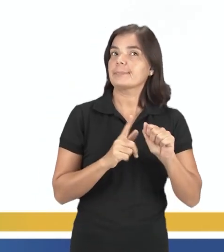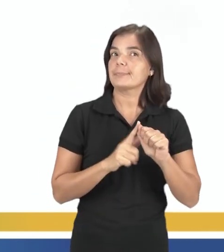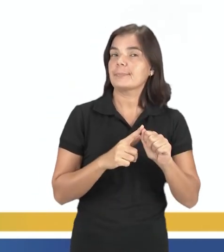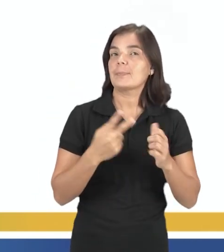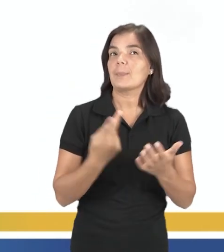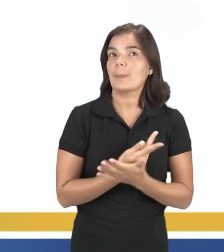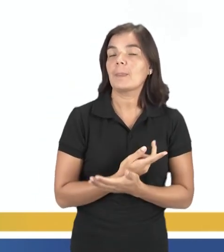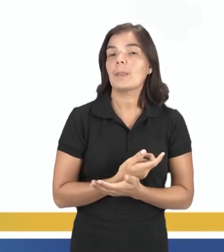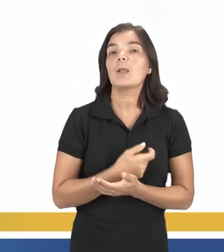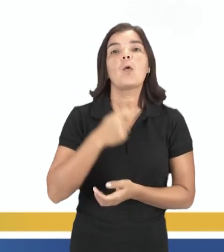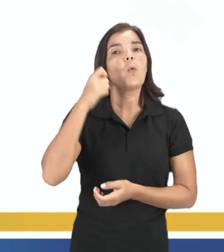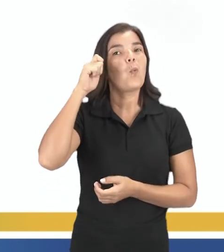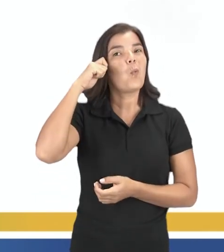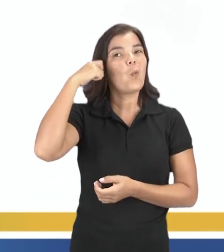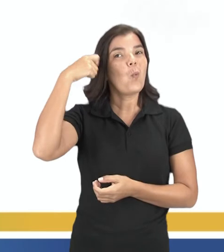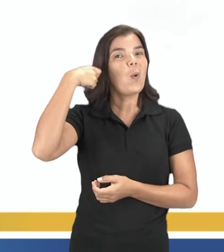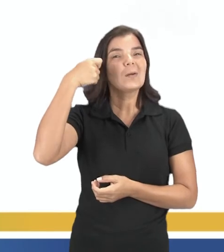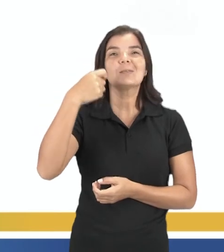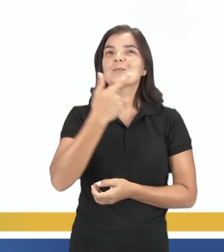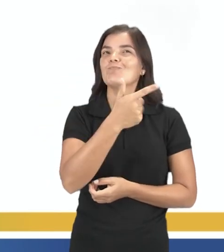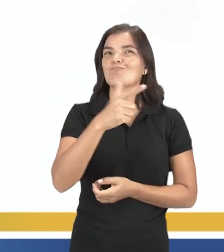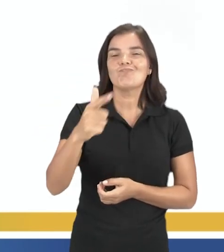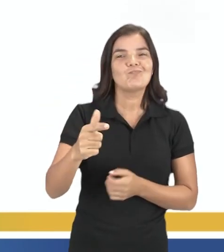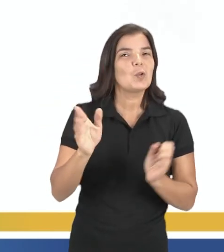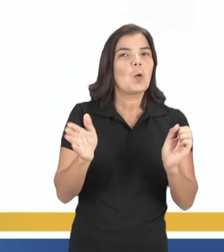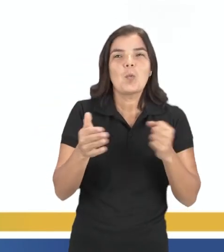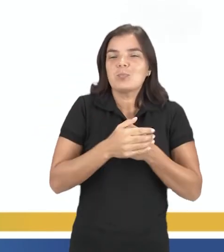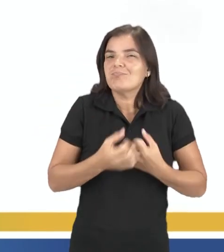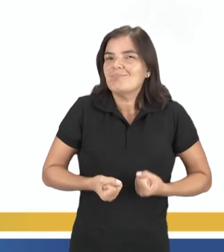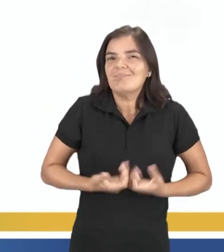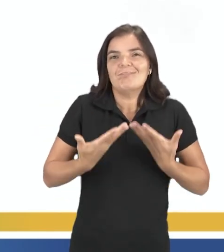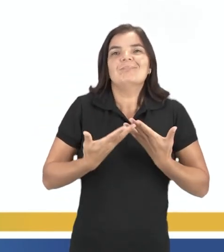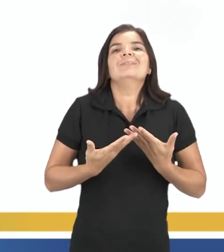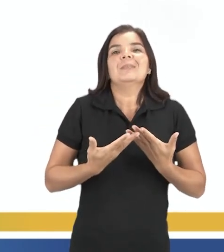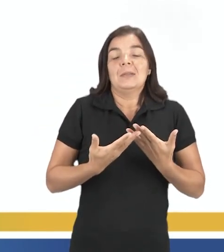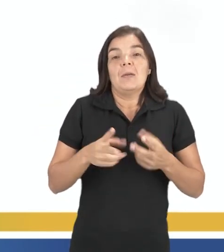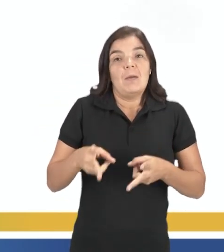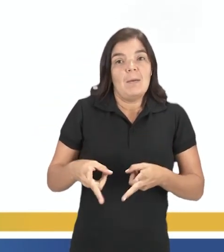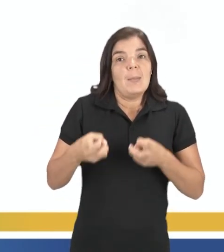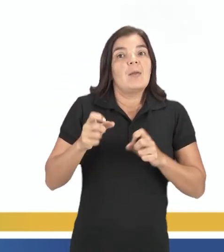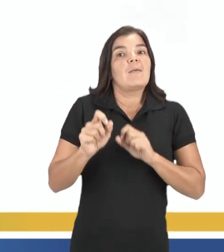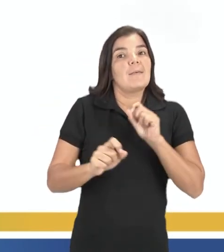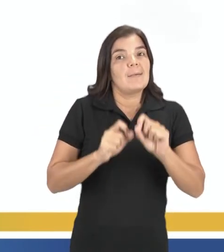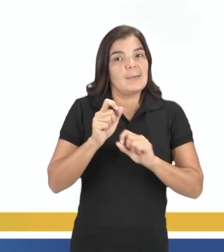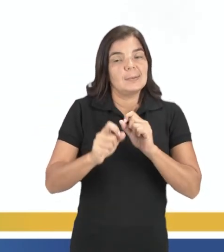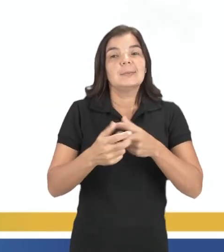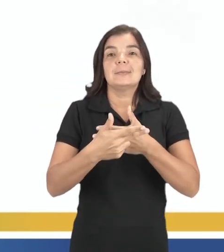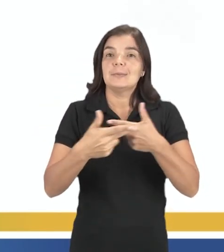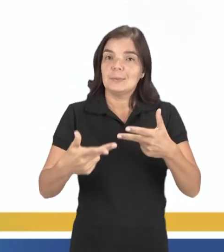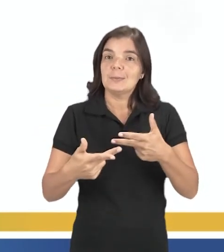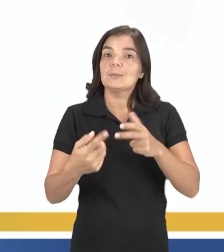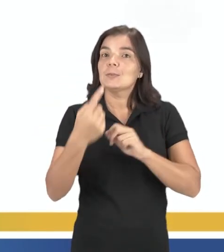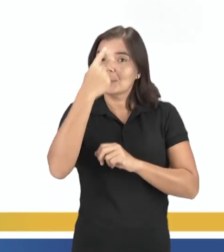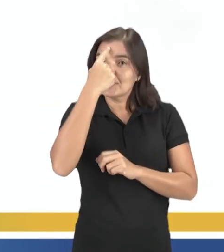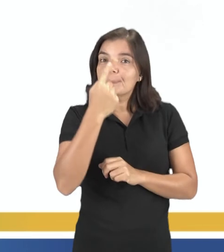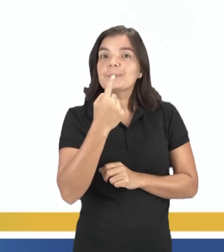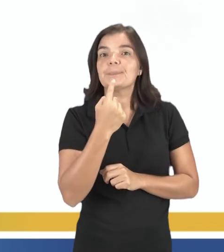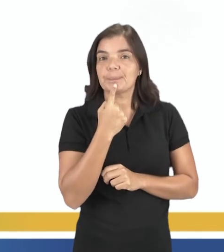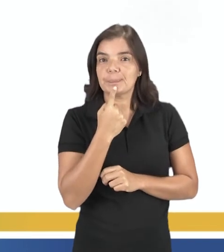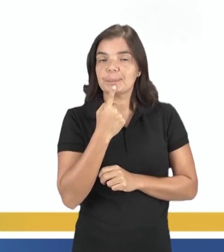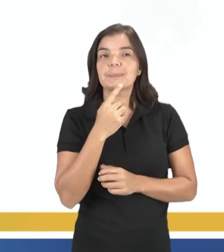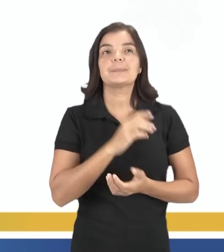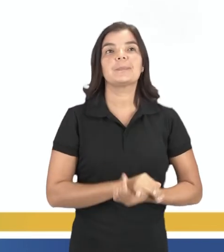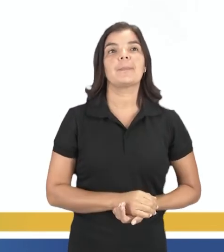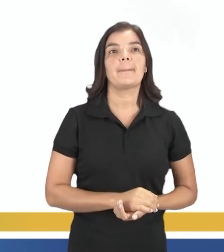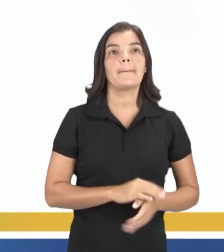A. O artista não usa a arte abstrata como inspiração, o que percebe-se através dos elementos figurativos da sua